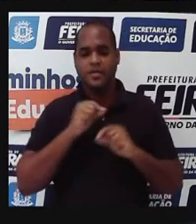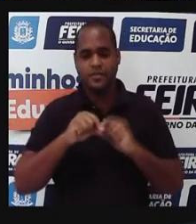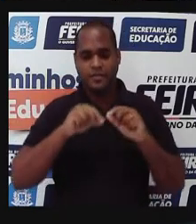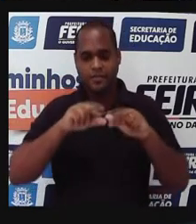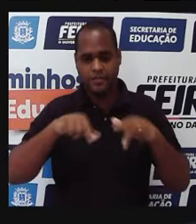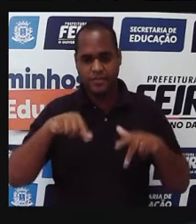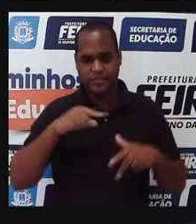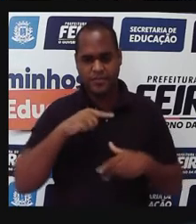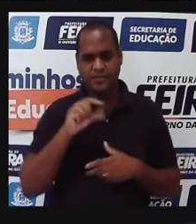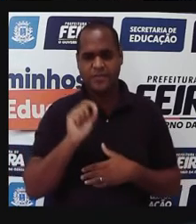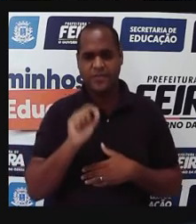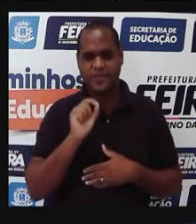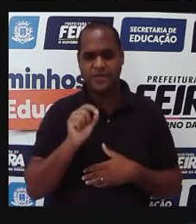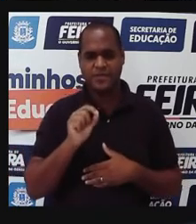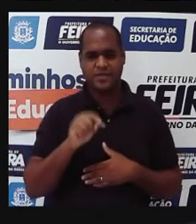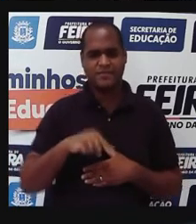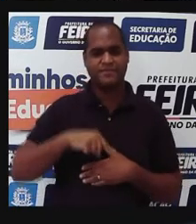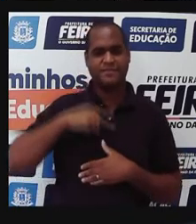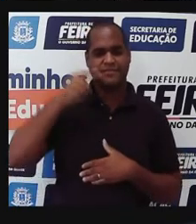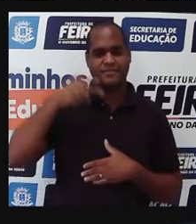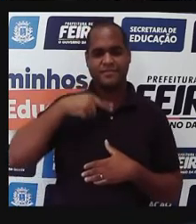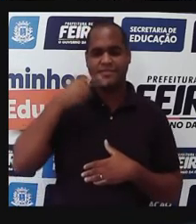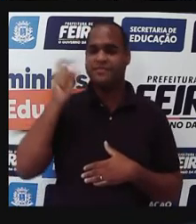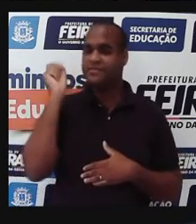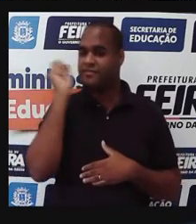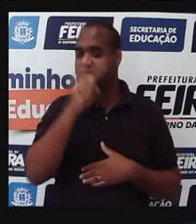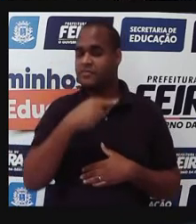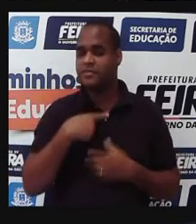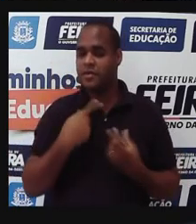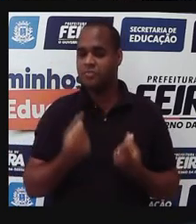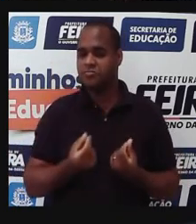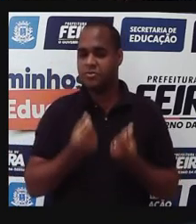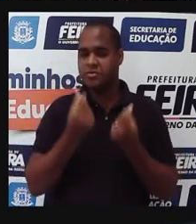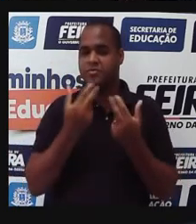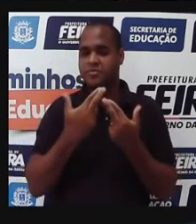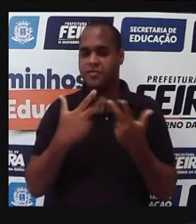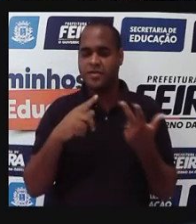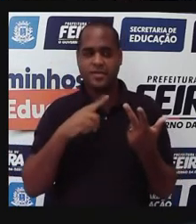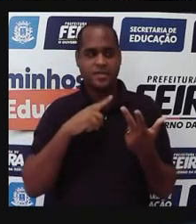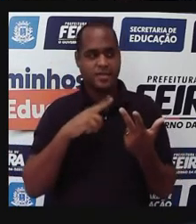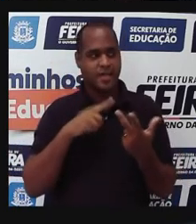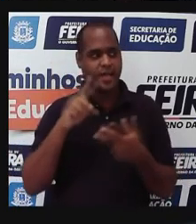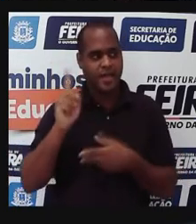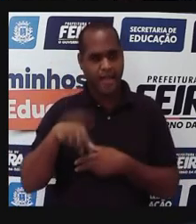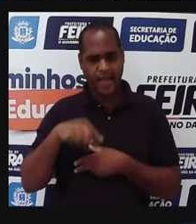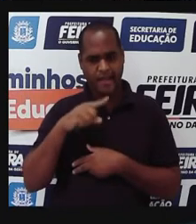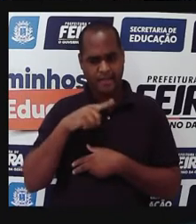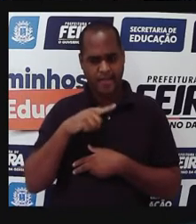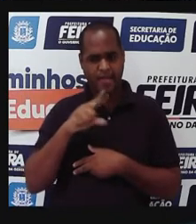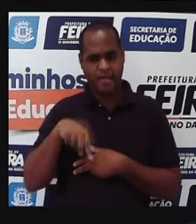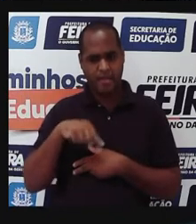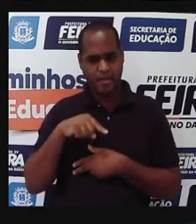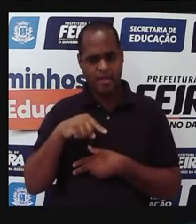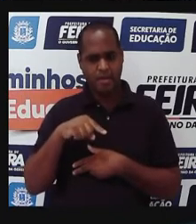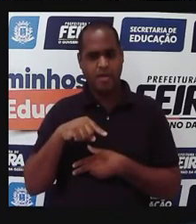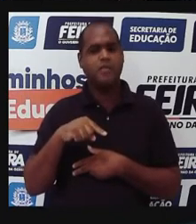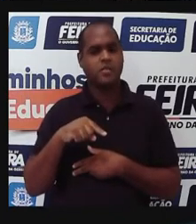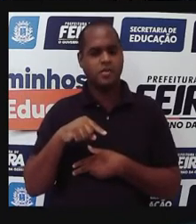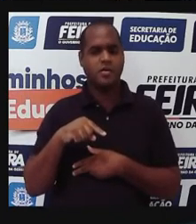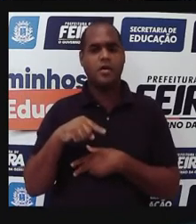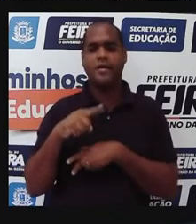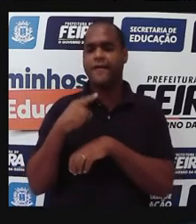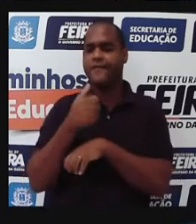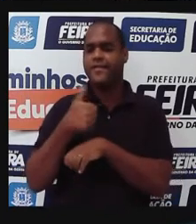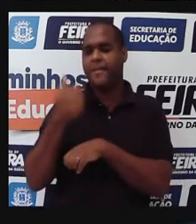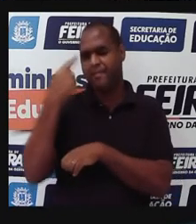disso, né, não tem como ser lucrativo para as empresas farmacêuticas, essas doenças, elas vão ser